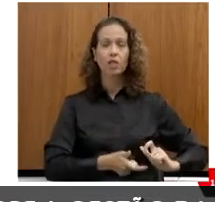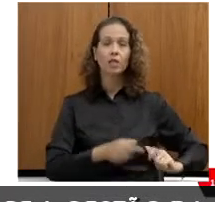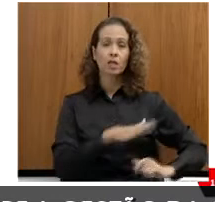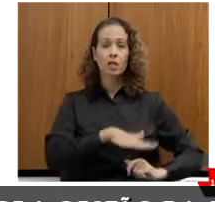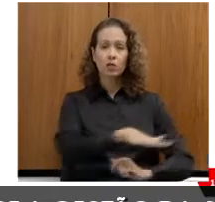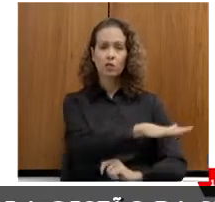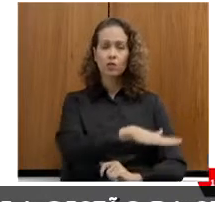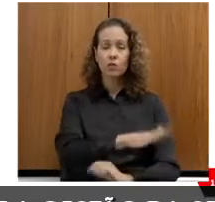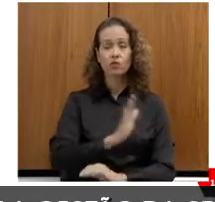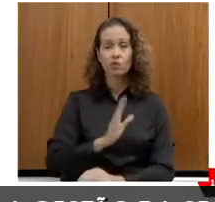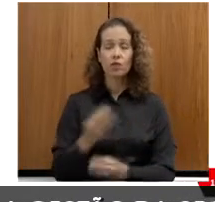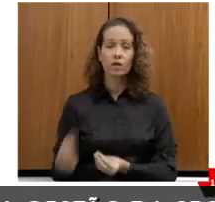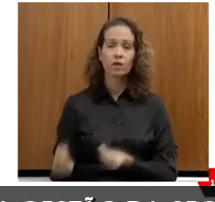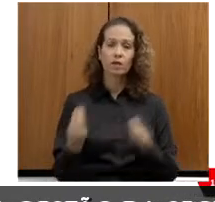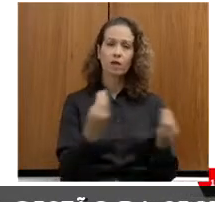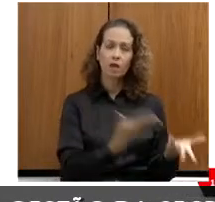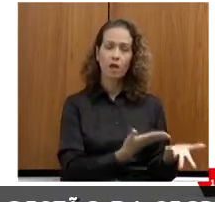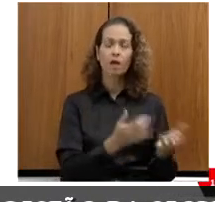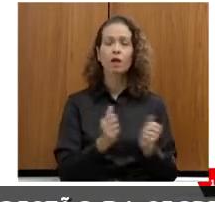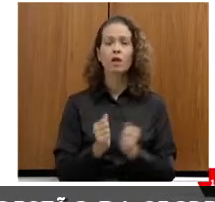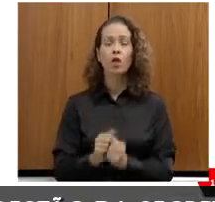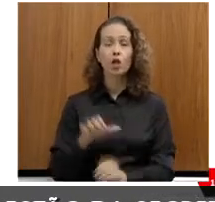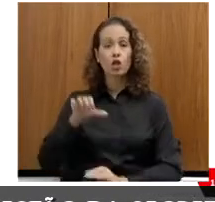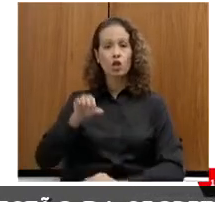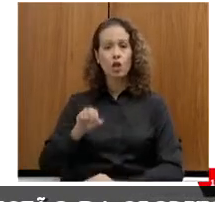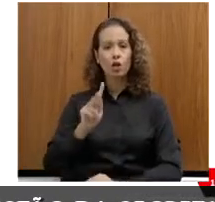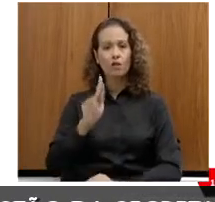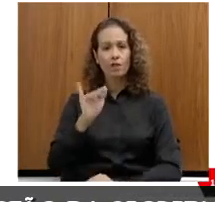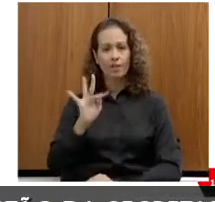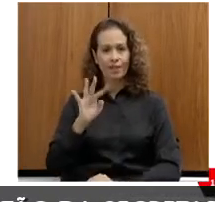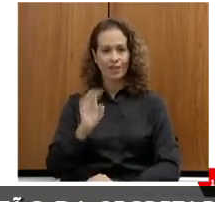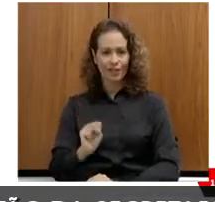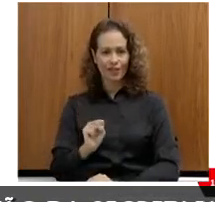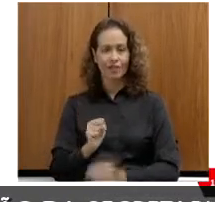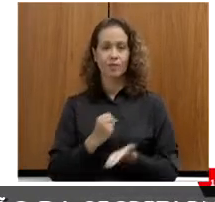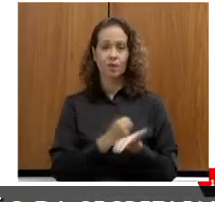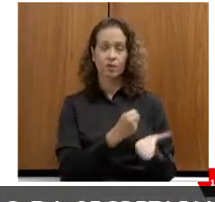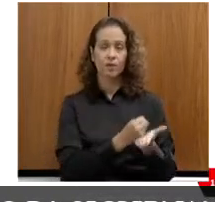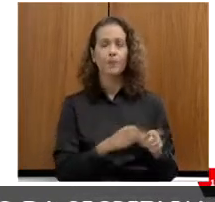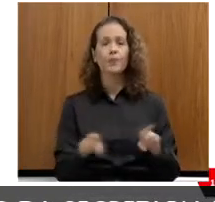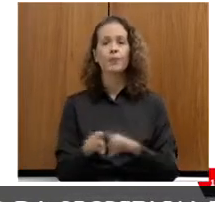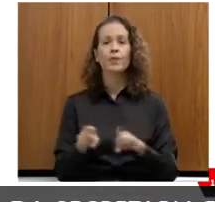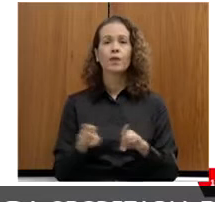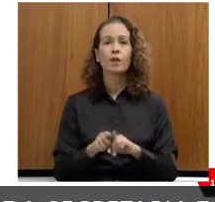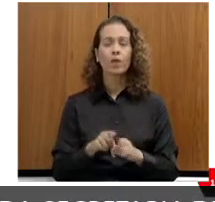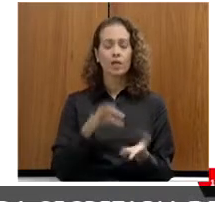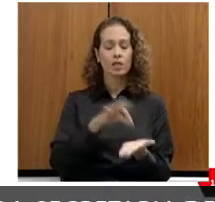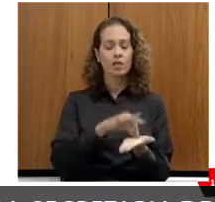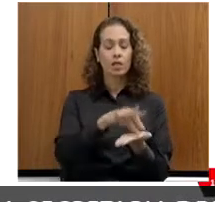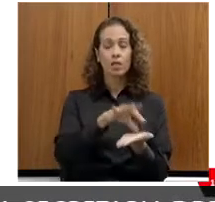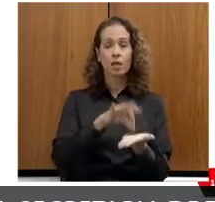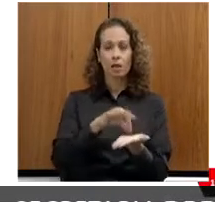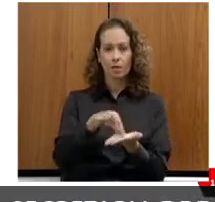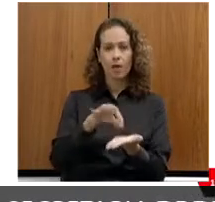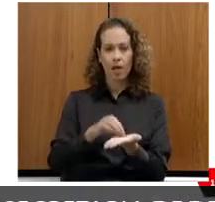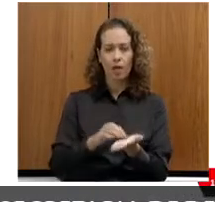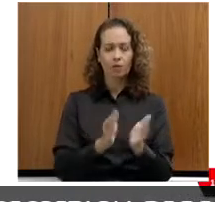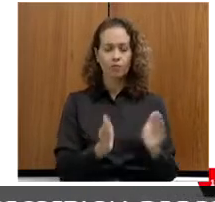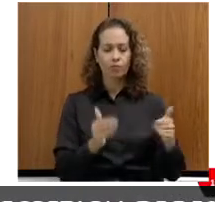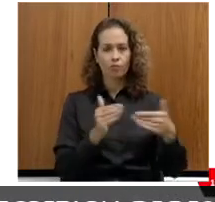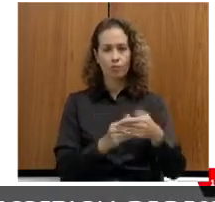kits de irrigação para cada município. E estamos fomentando cinco bancos de semente crioulas. Para 2022,